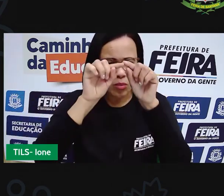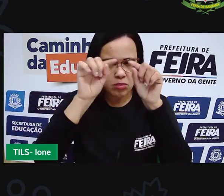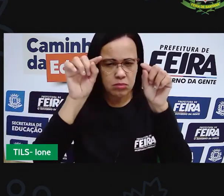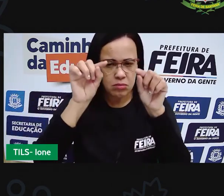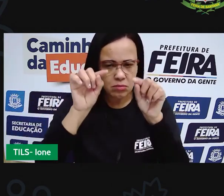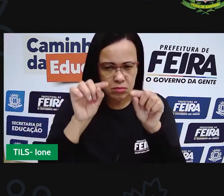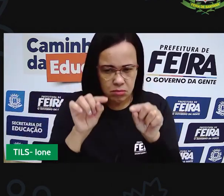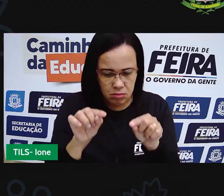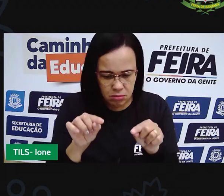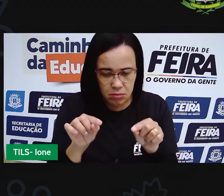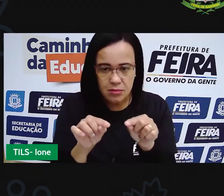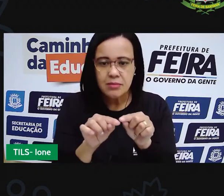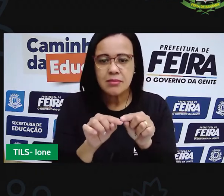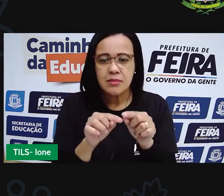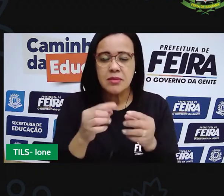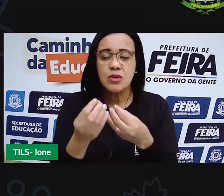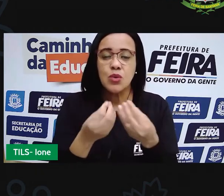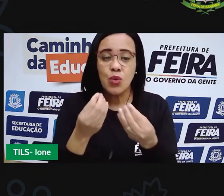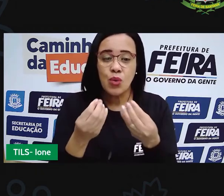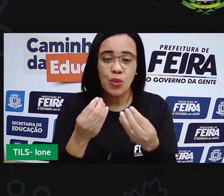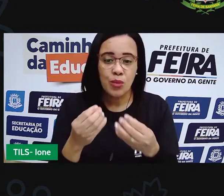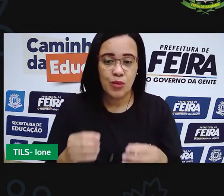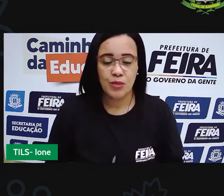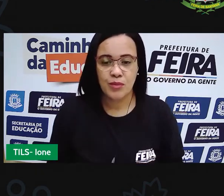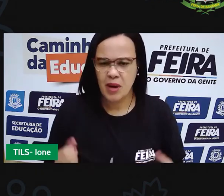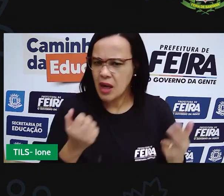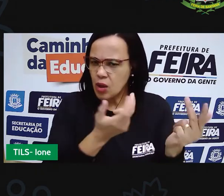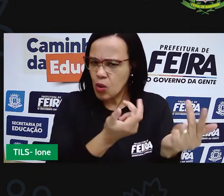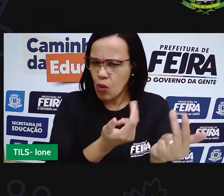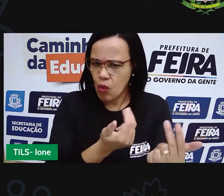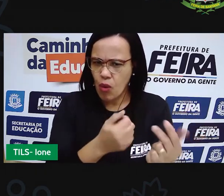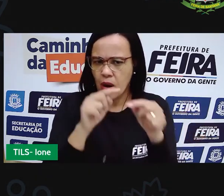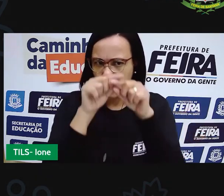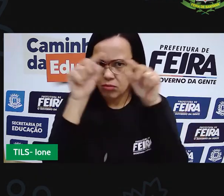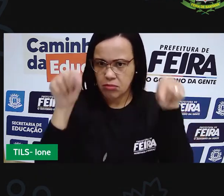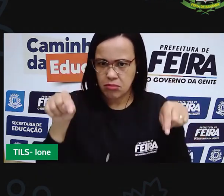lados dessas partes é o mesmo do quadrado